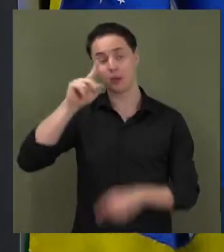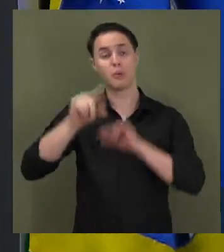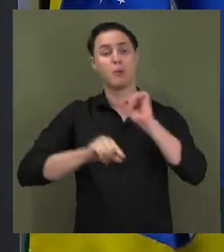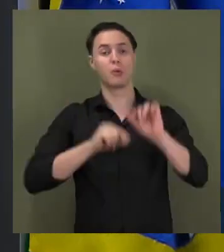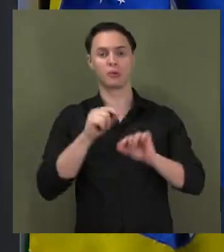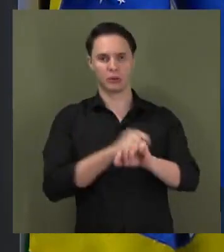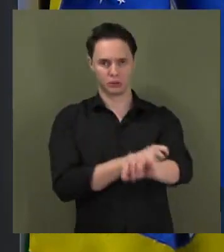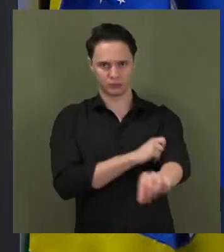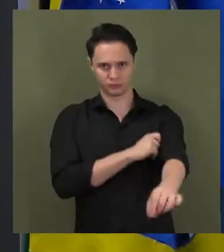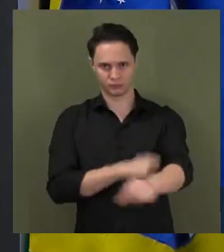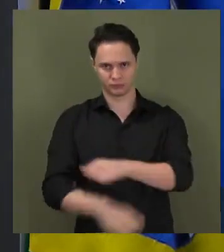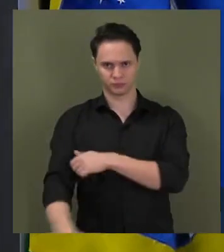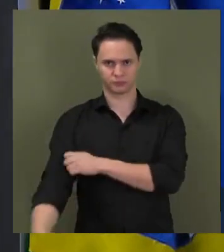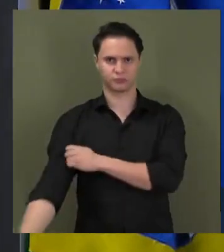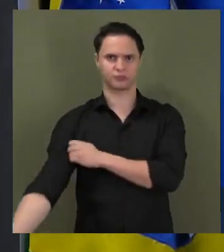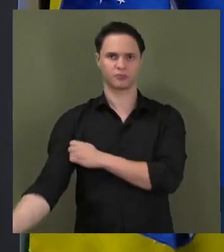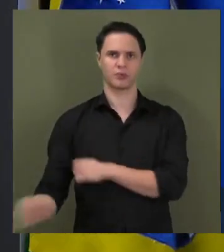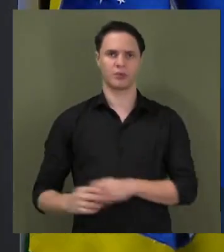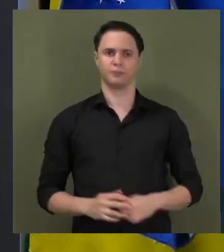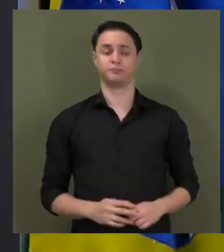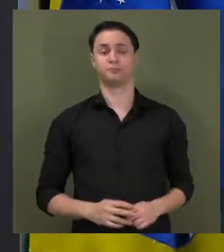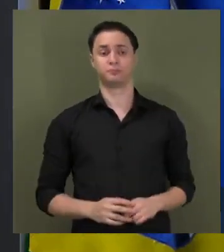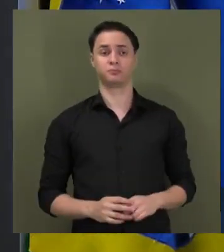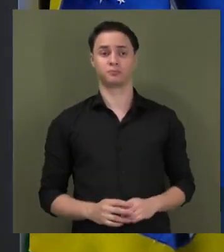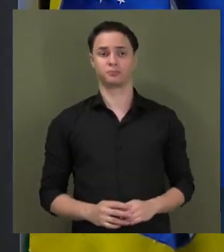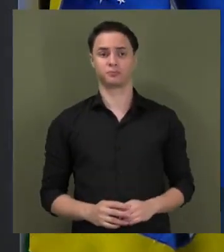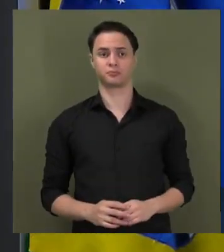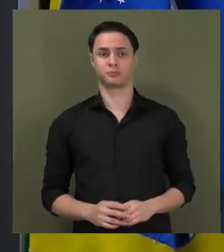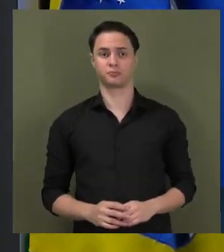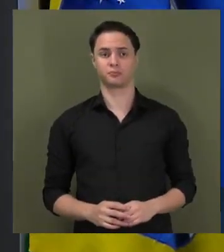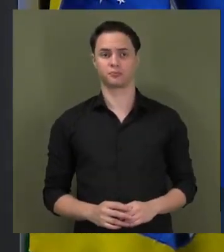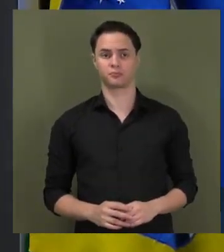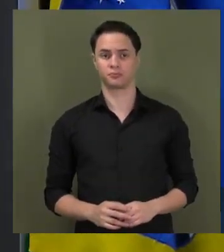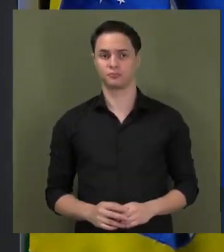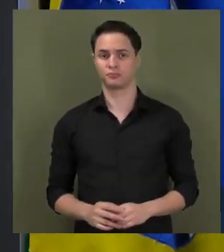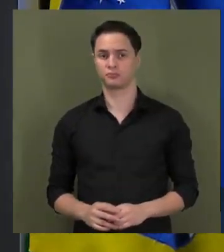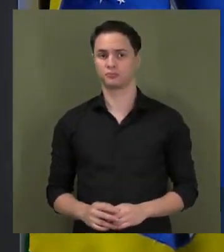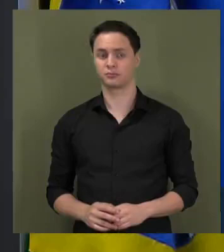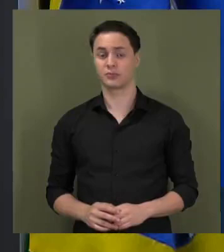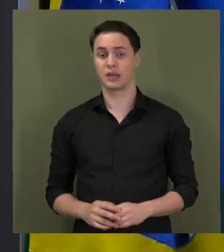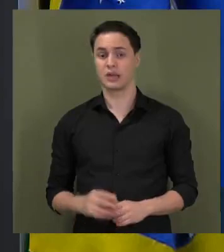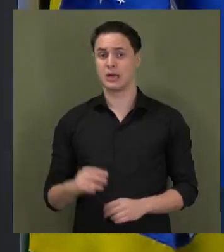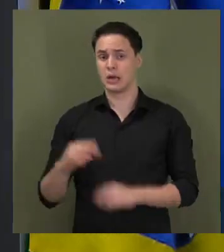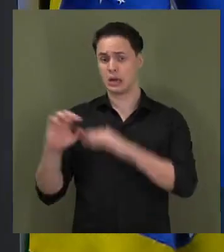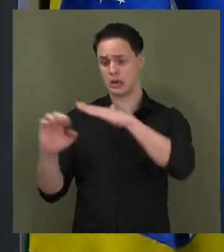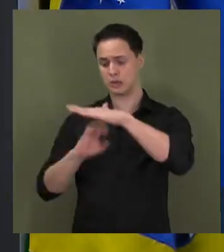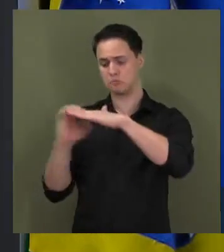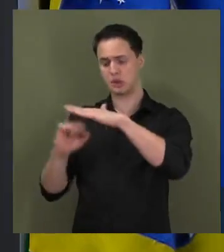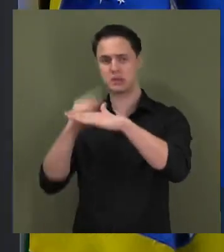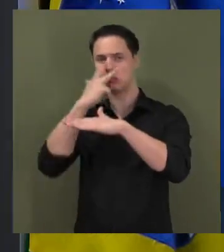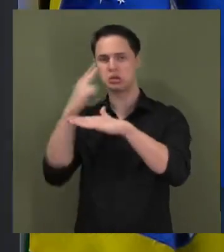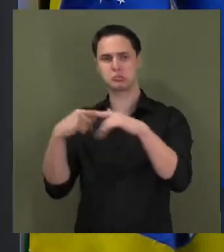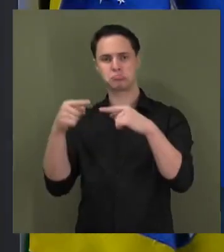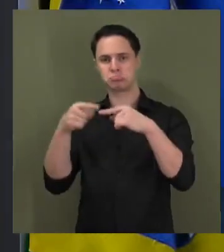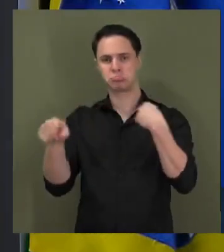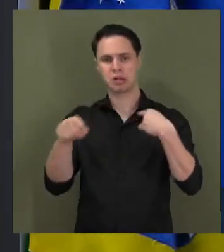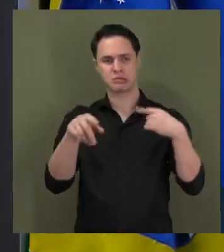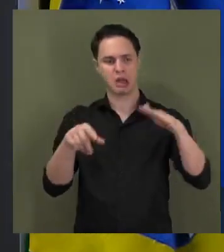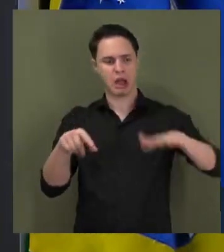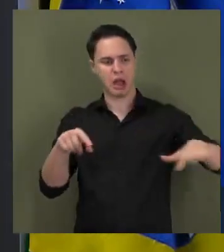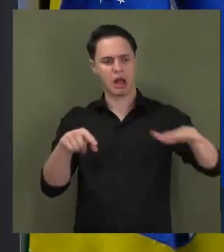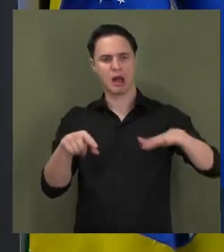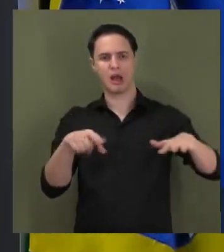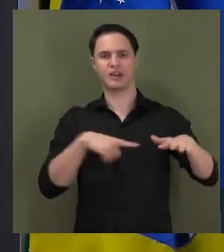além da empresa não ter nenhuma expertise nesse setor de